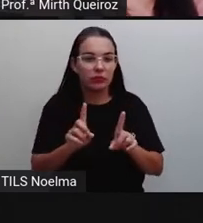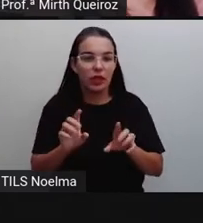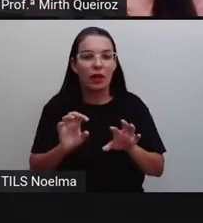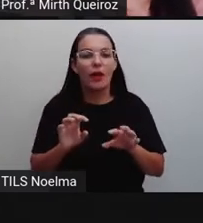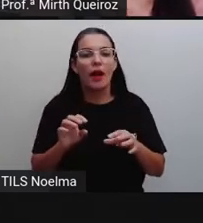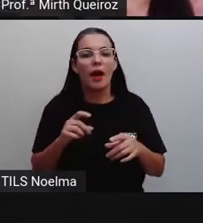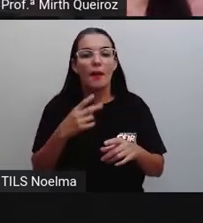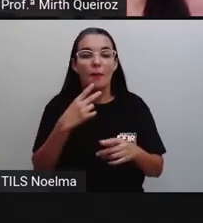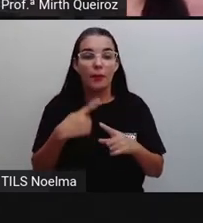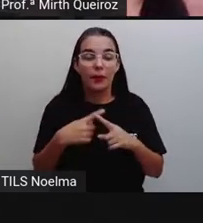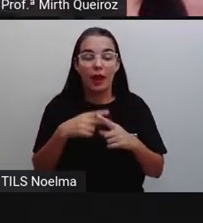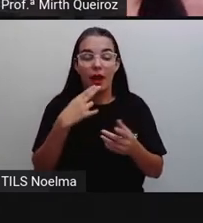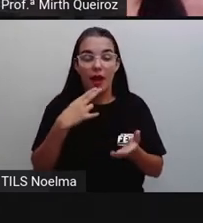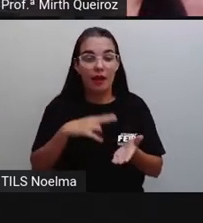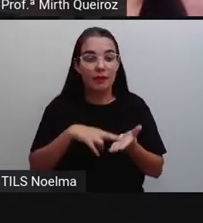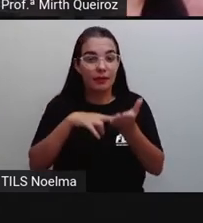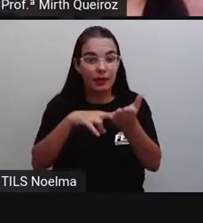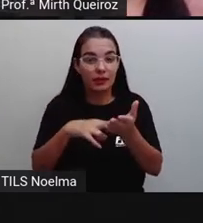comercial e a oficial.